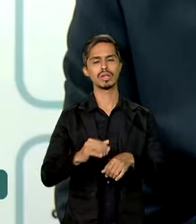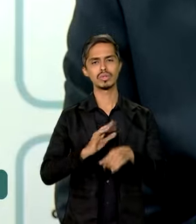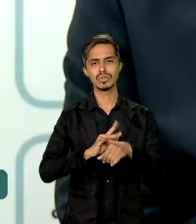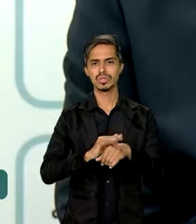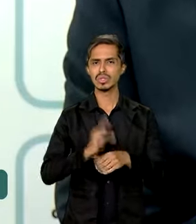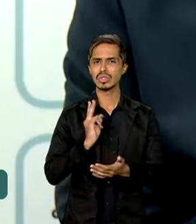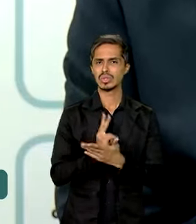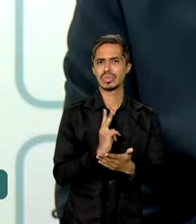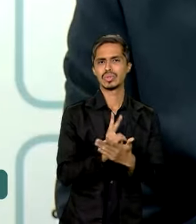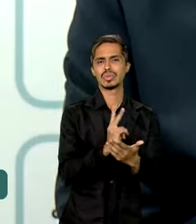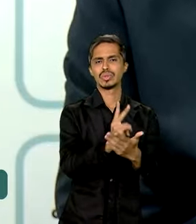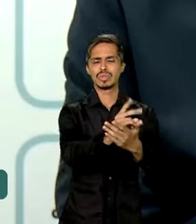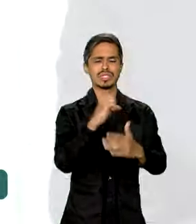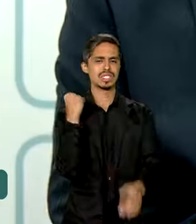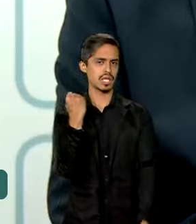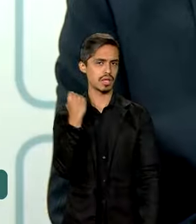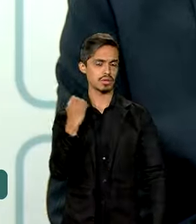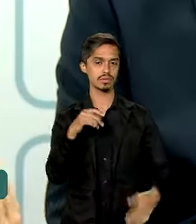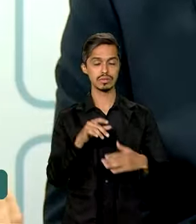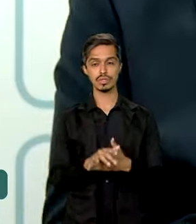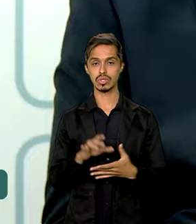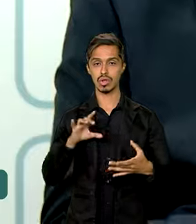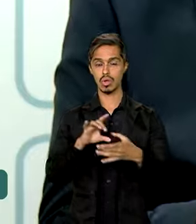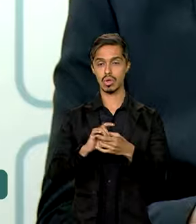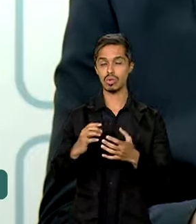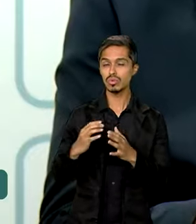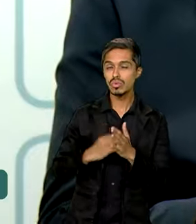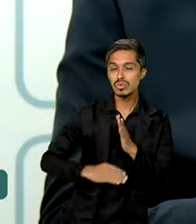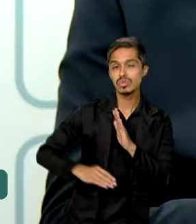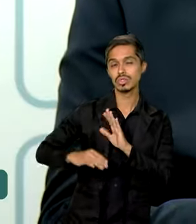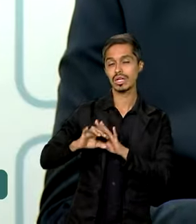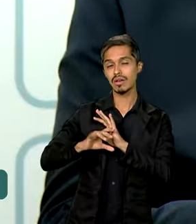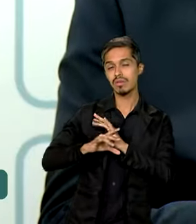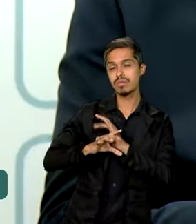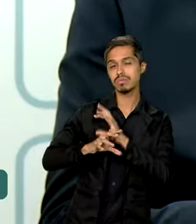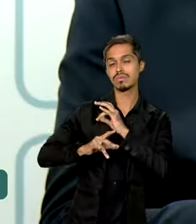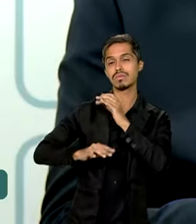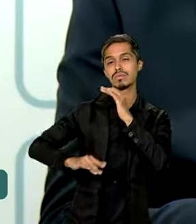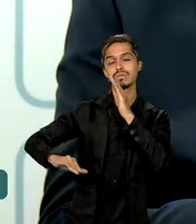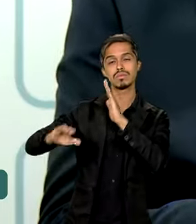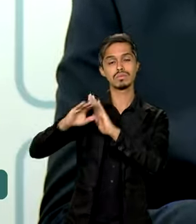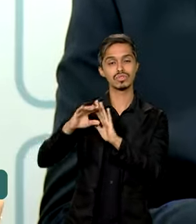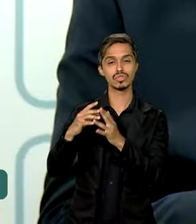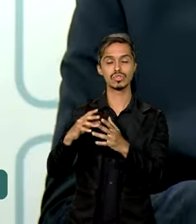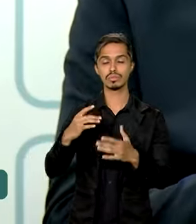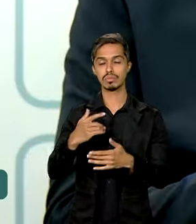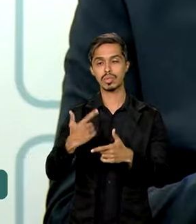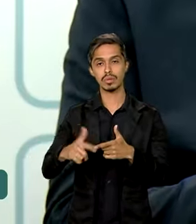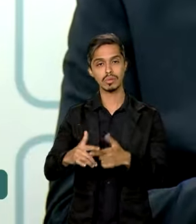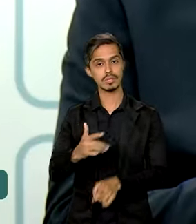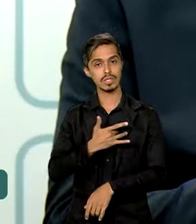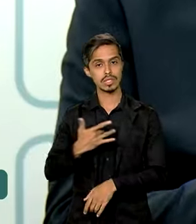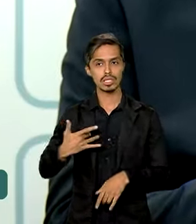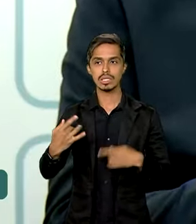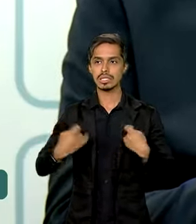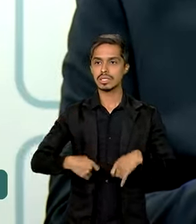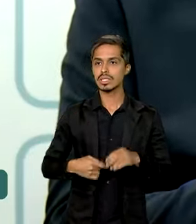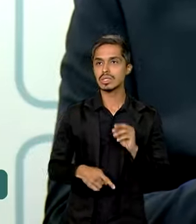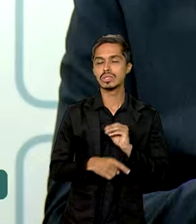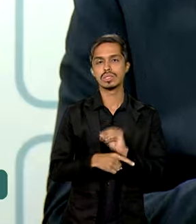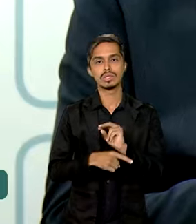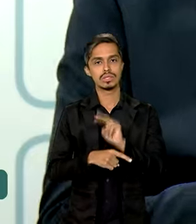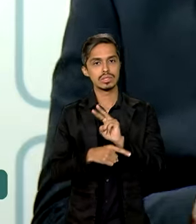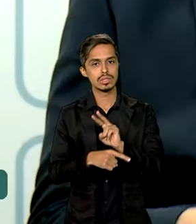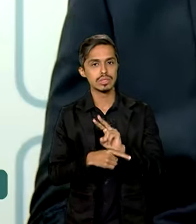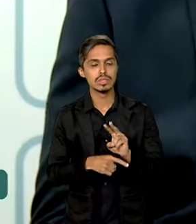crônicas graves, que tem a ver com um conjunto amplo de problemas de saúde que exigem esses cuidados que são